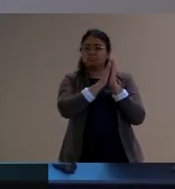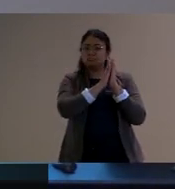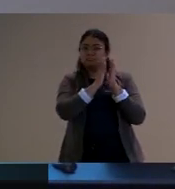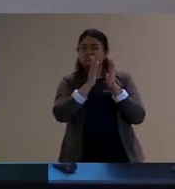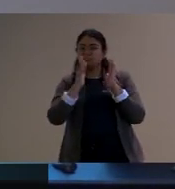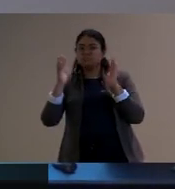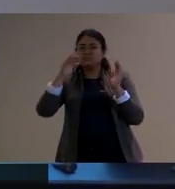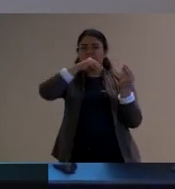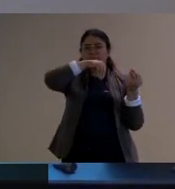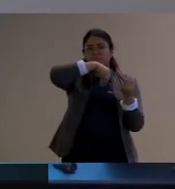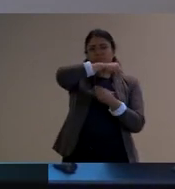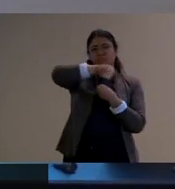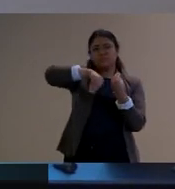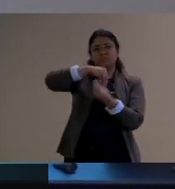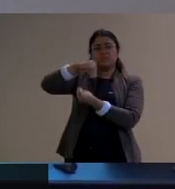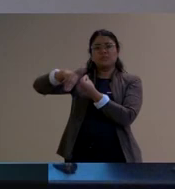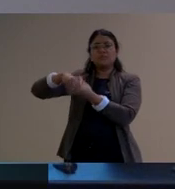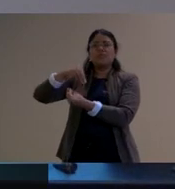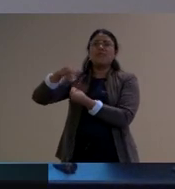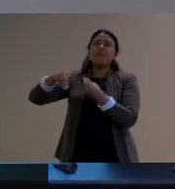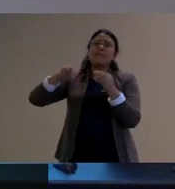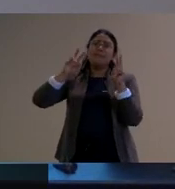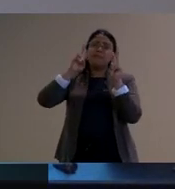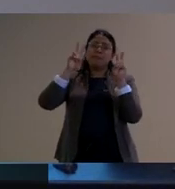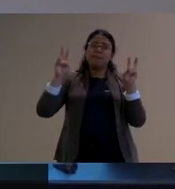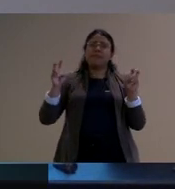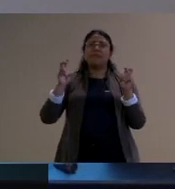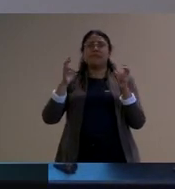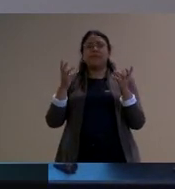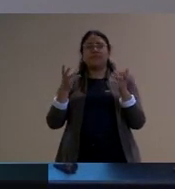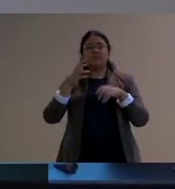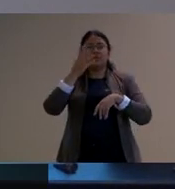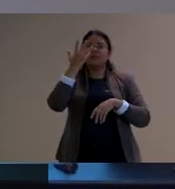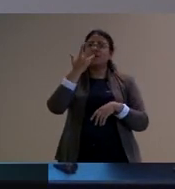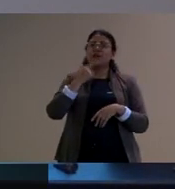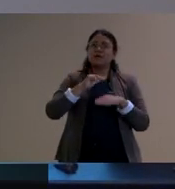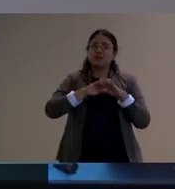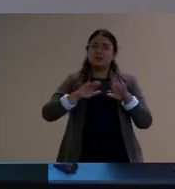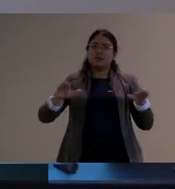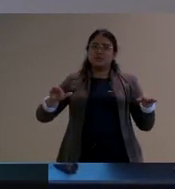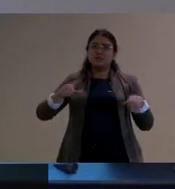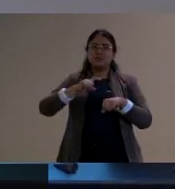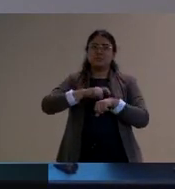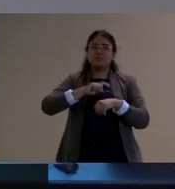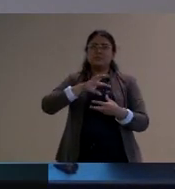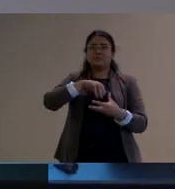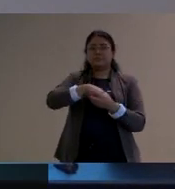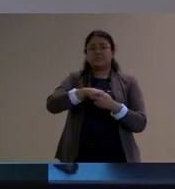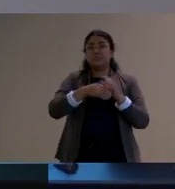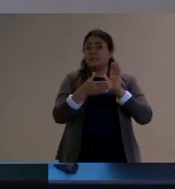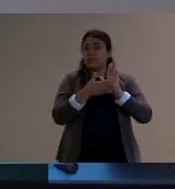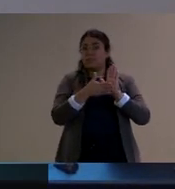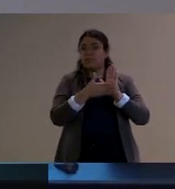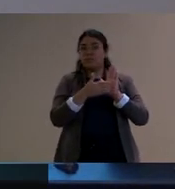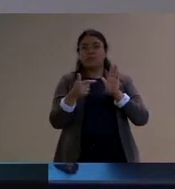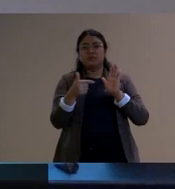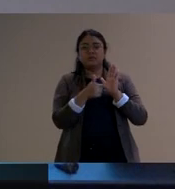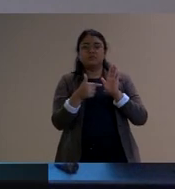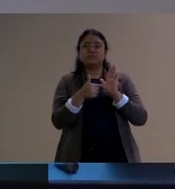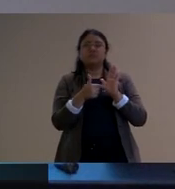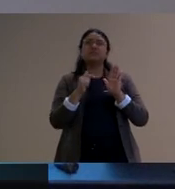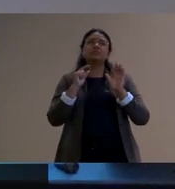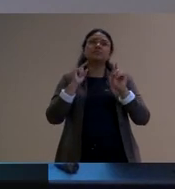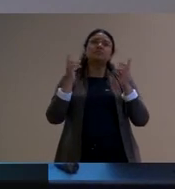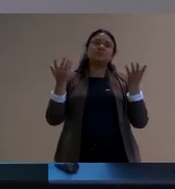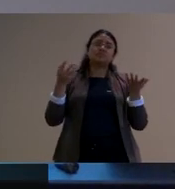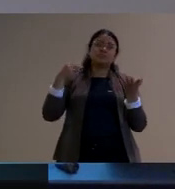para considerar também a mobilização das crianças diante daquilo que vai sendo proposto então a intensidade da duração